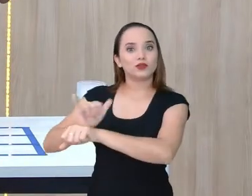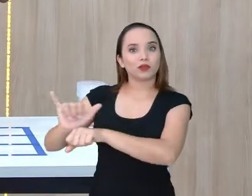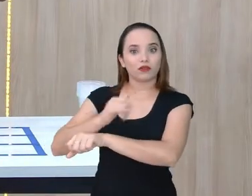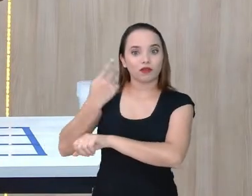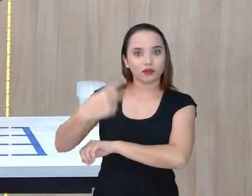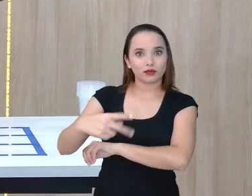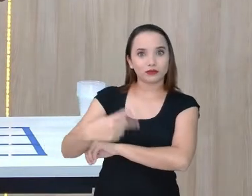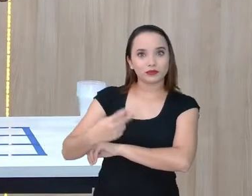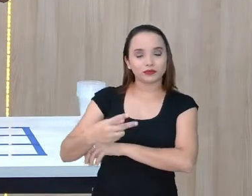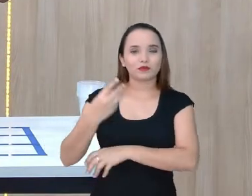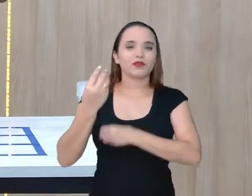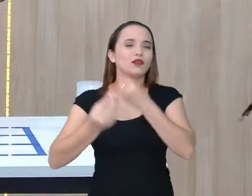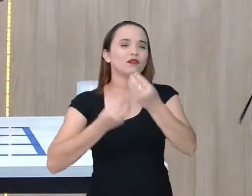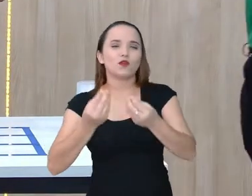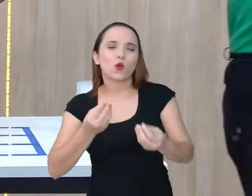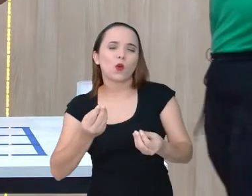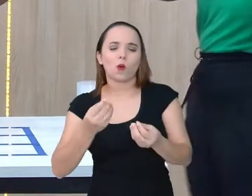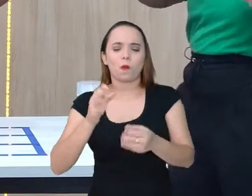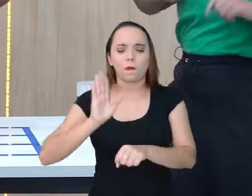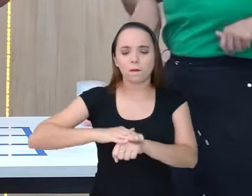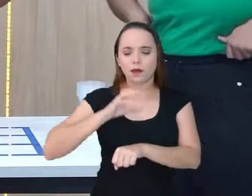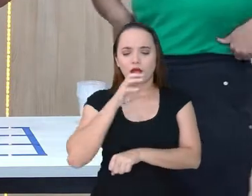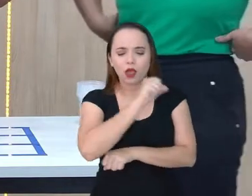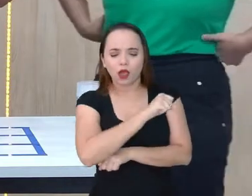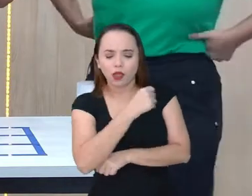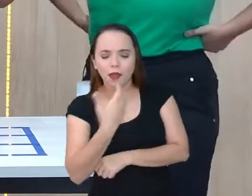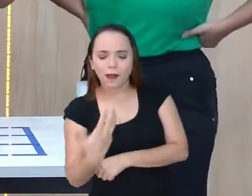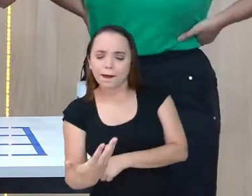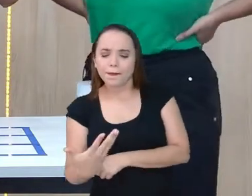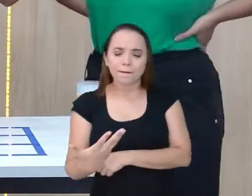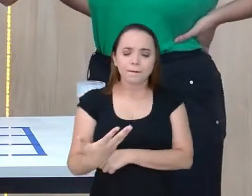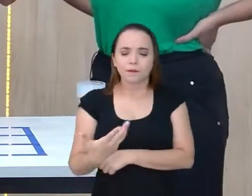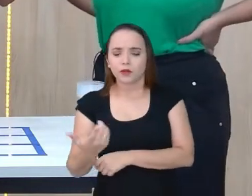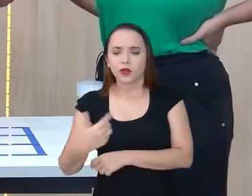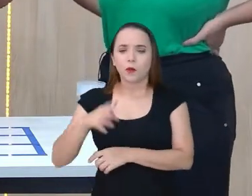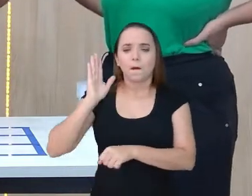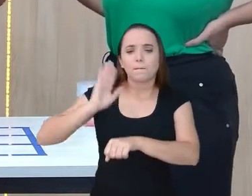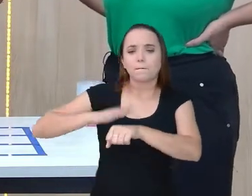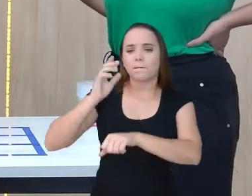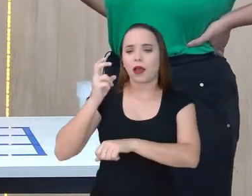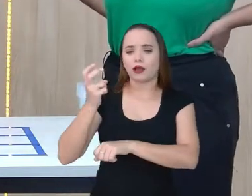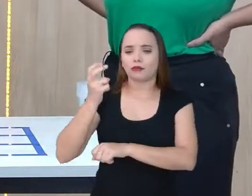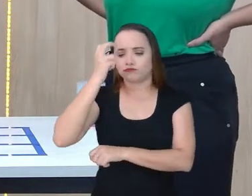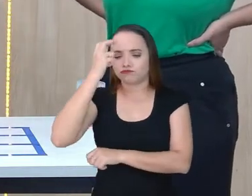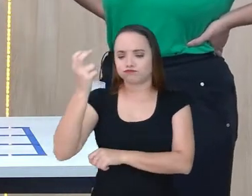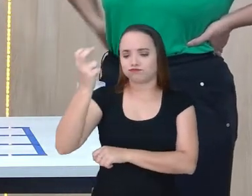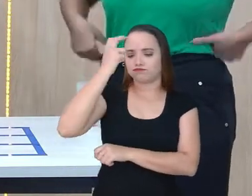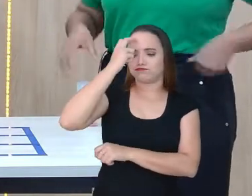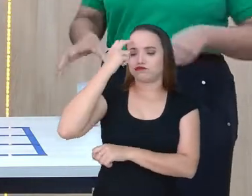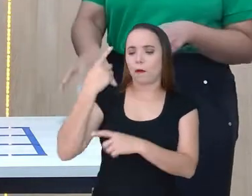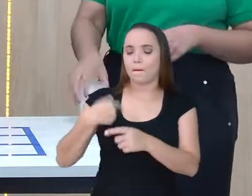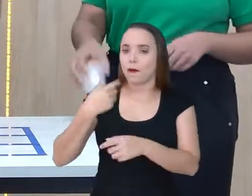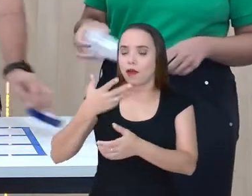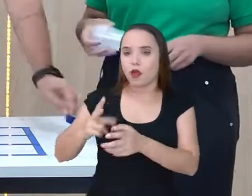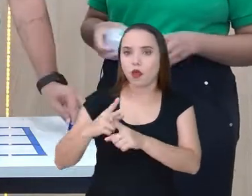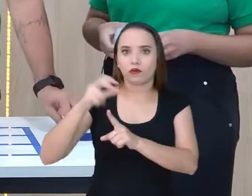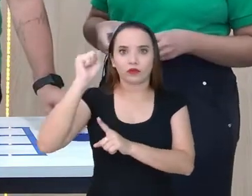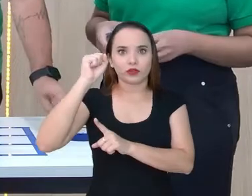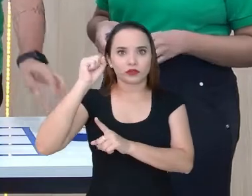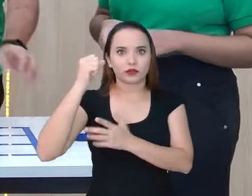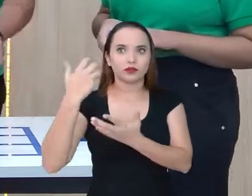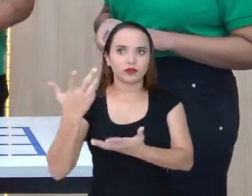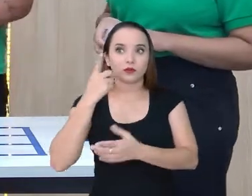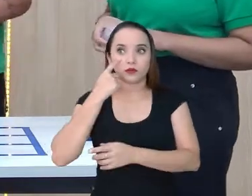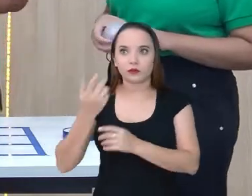aqui, né? Mais rápido, de forma mais eficiente, pra eu poder ali conseguir ganhar o jogo. Então, ó,